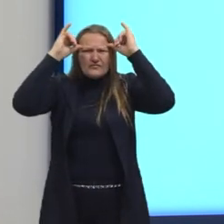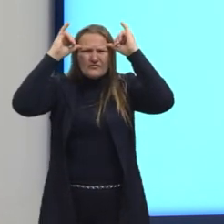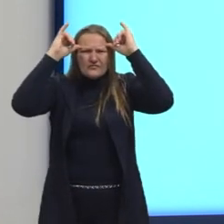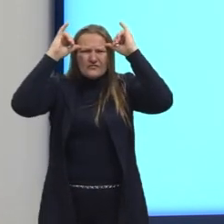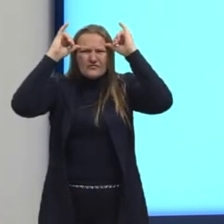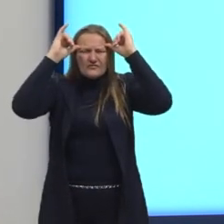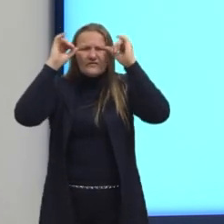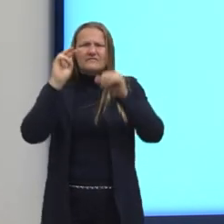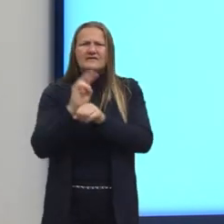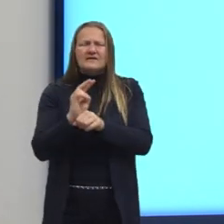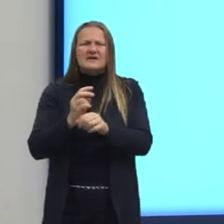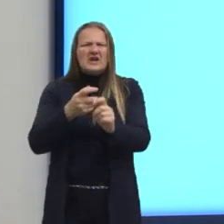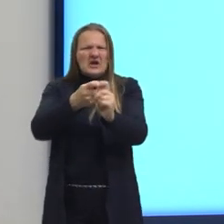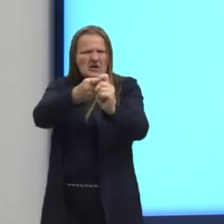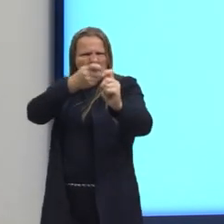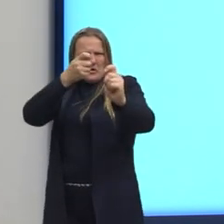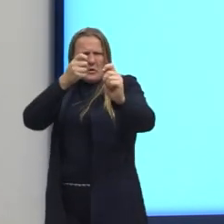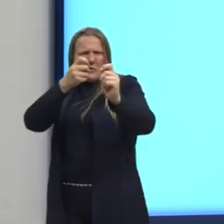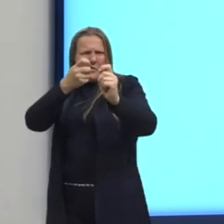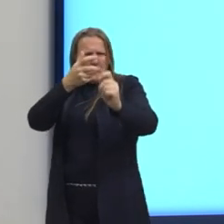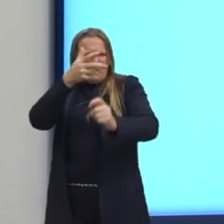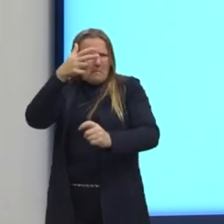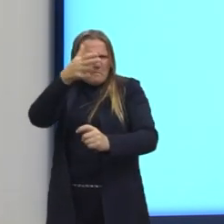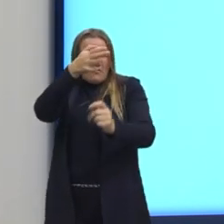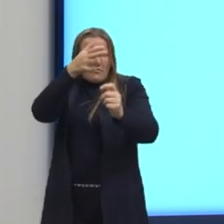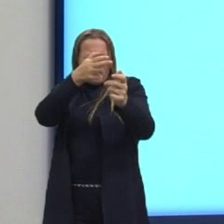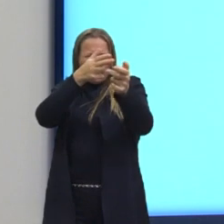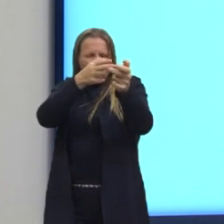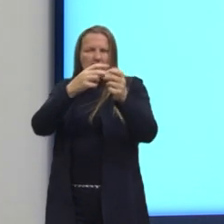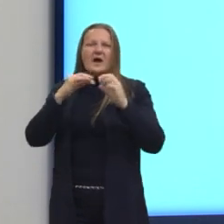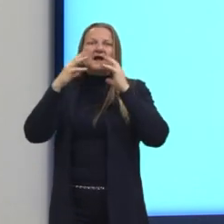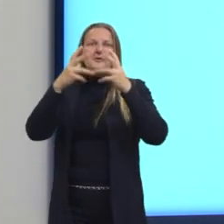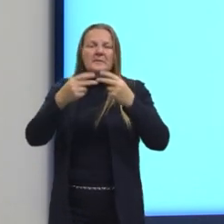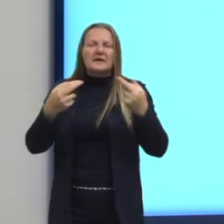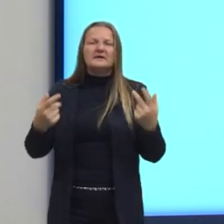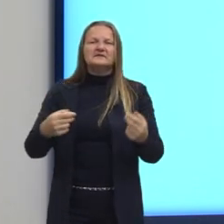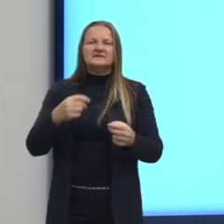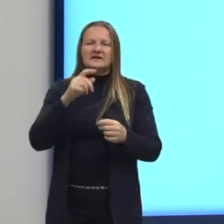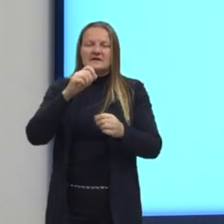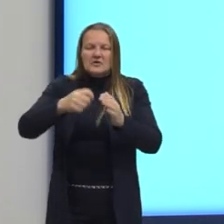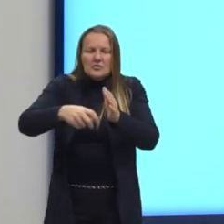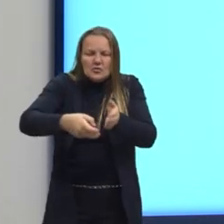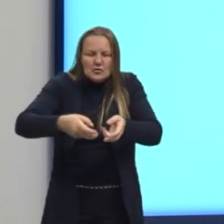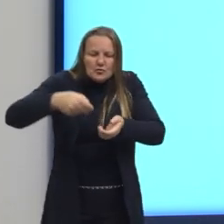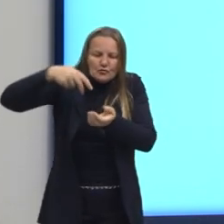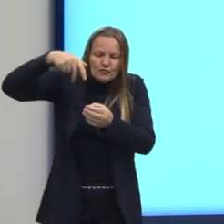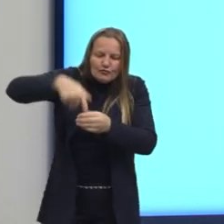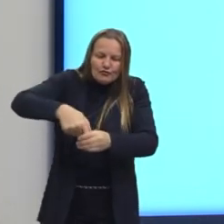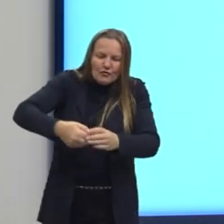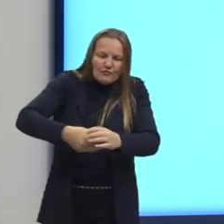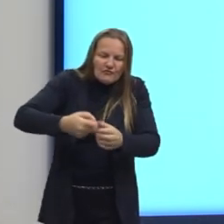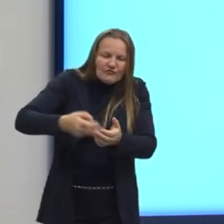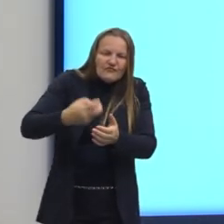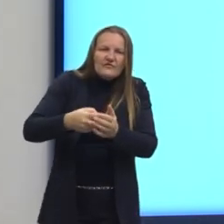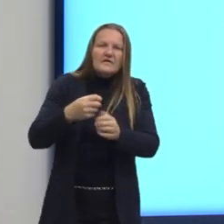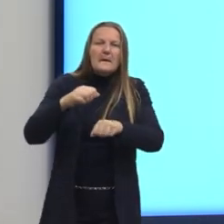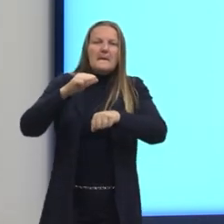a caça ilegal e pesca predatória, mineração, desertificação,